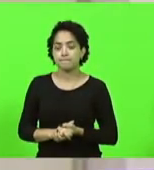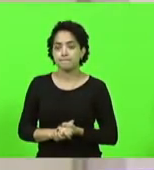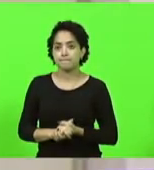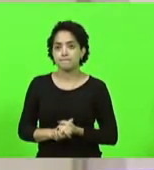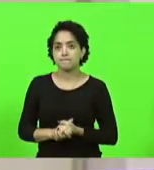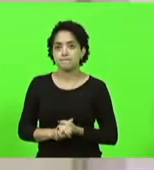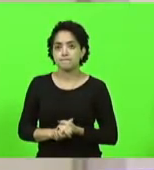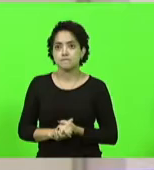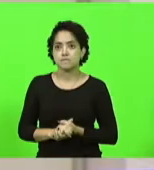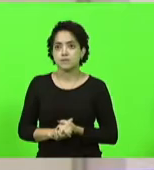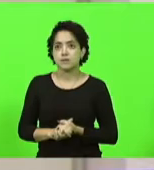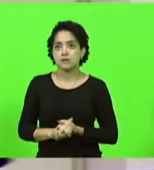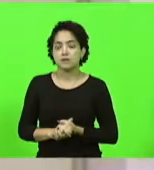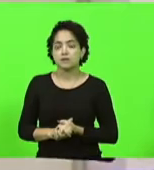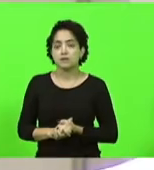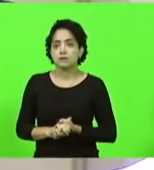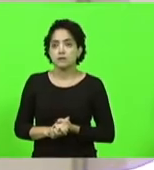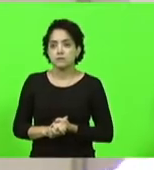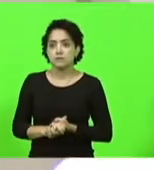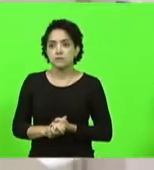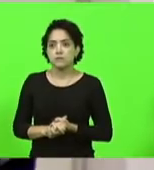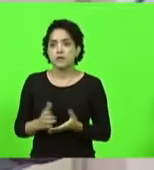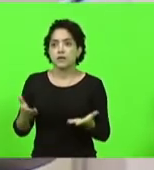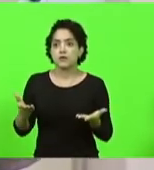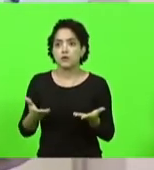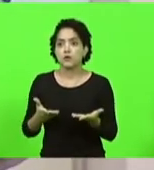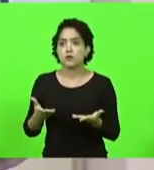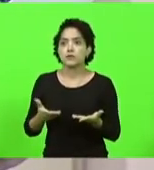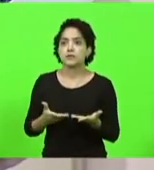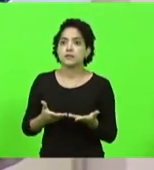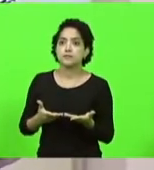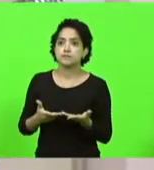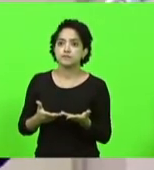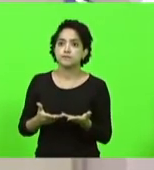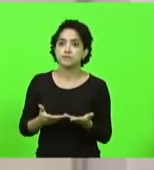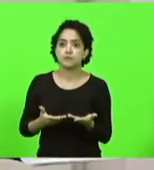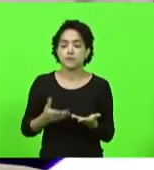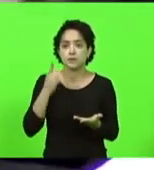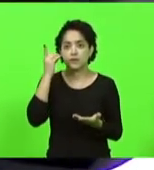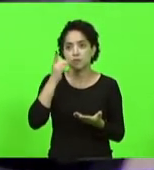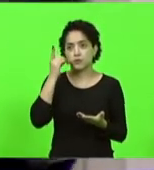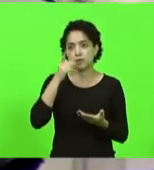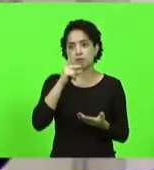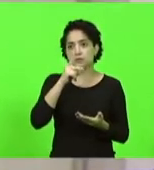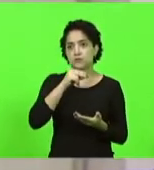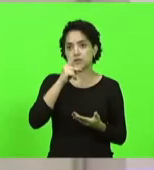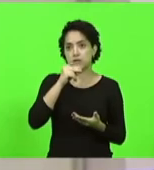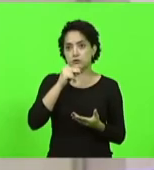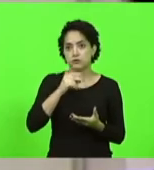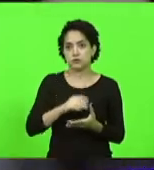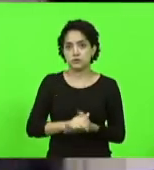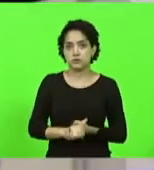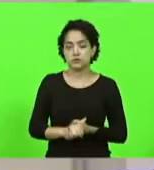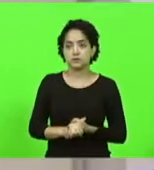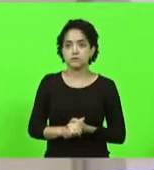Paulinha. Inscrito para falar o deputado Kennedy Nunes. Senhoras